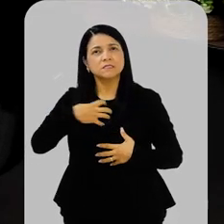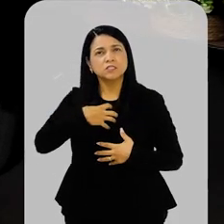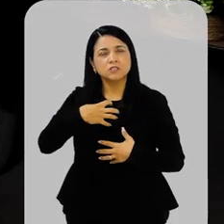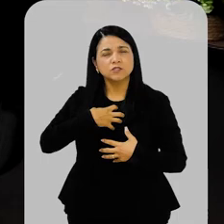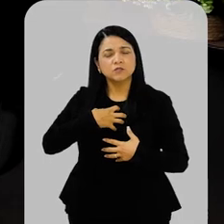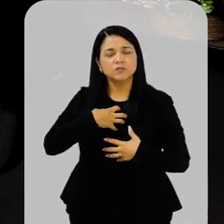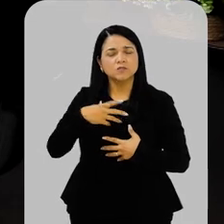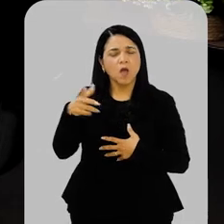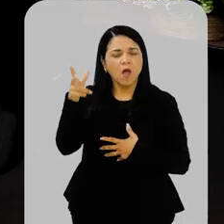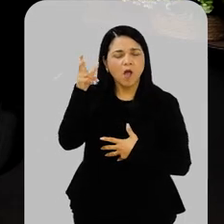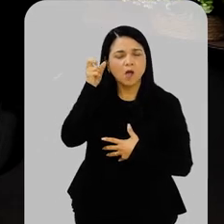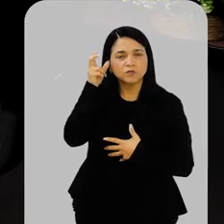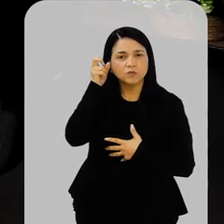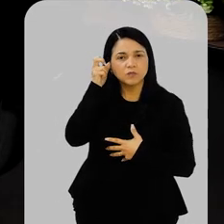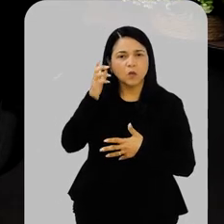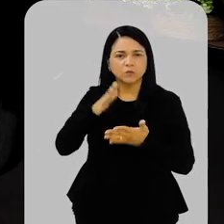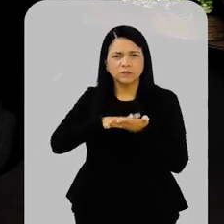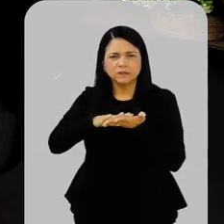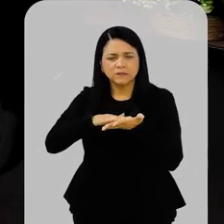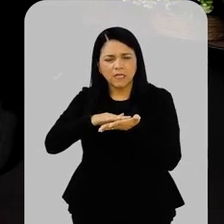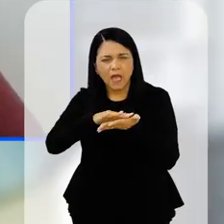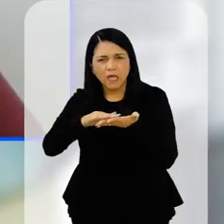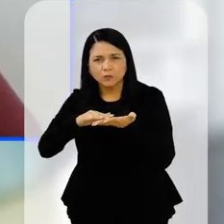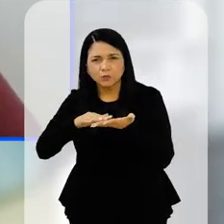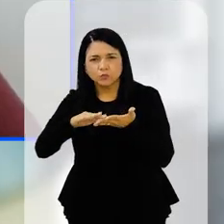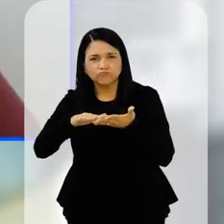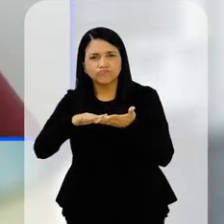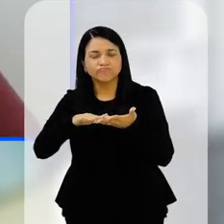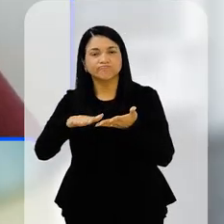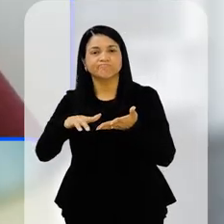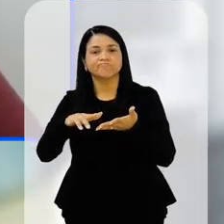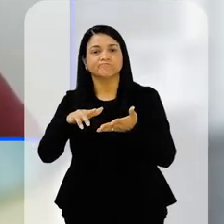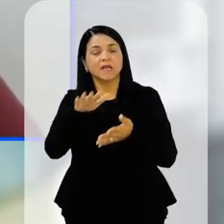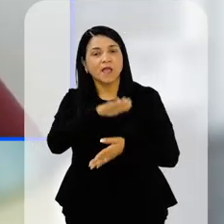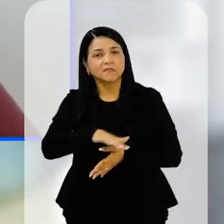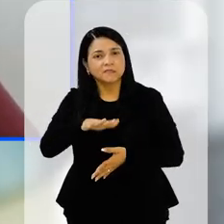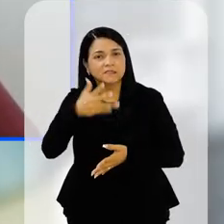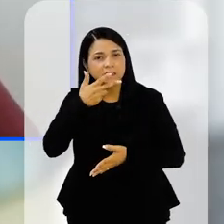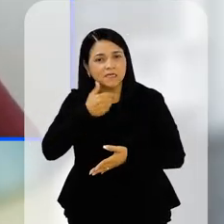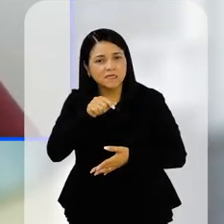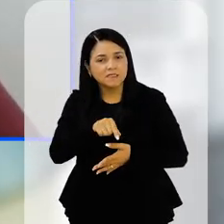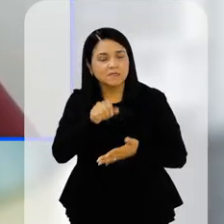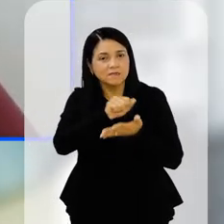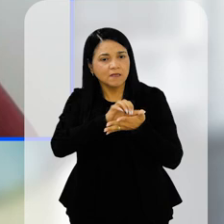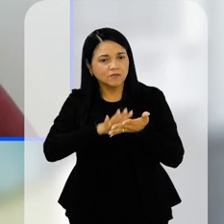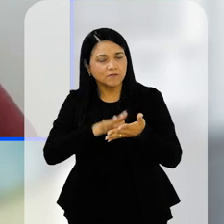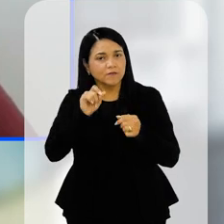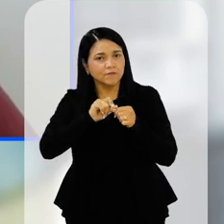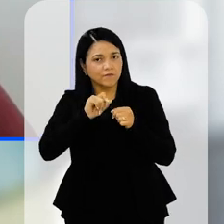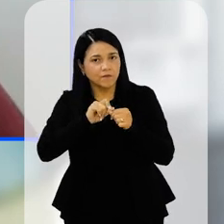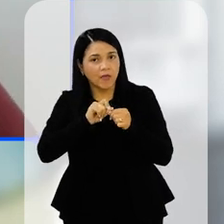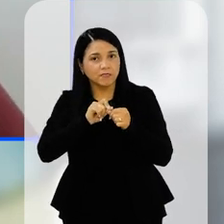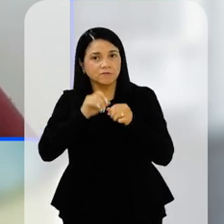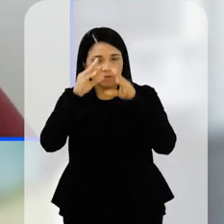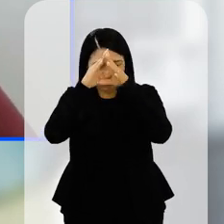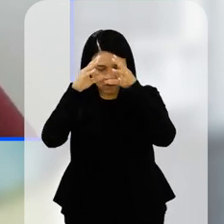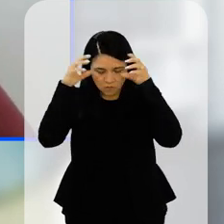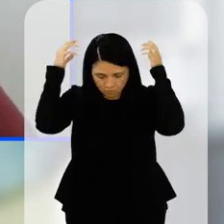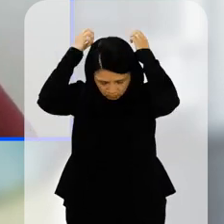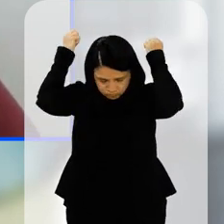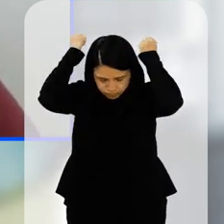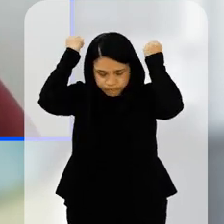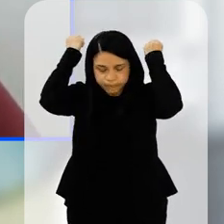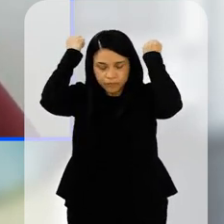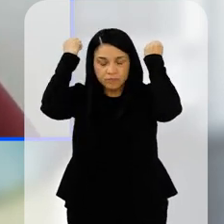Então, a audição, o tato e vai fazer com que as crianças façam essas atividades com os olhos vendados.